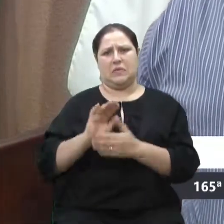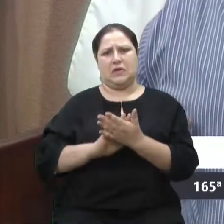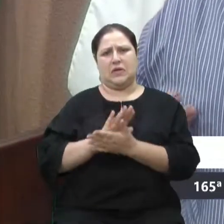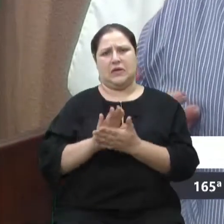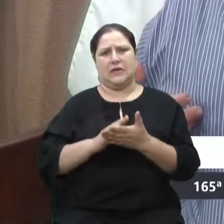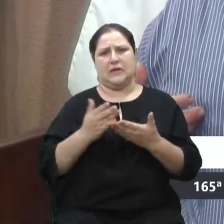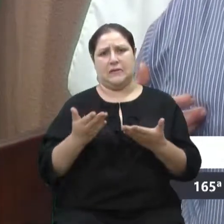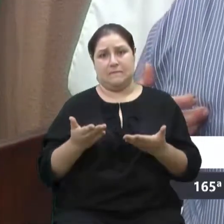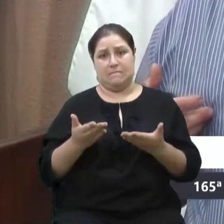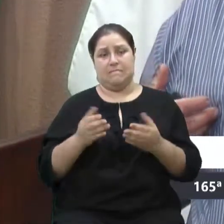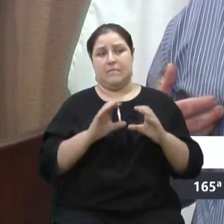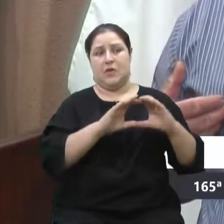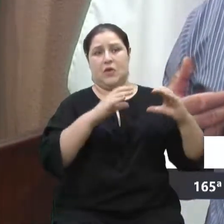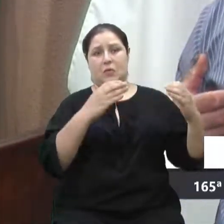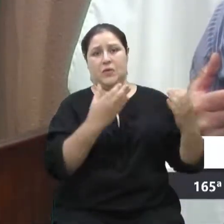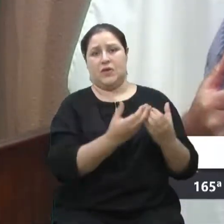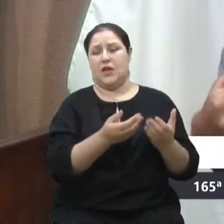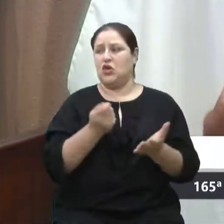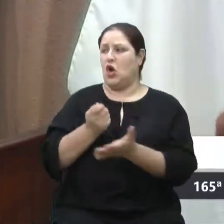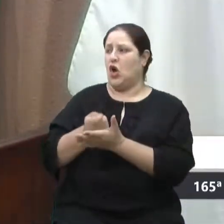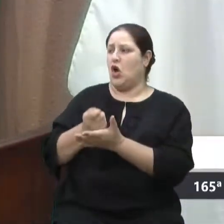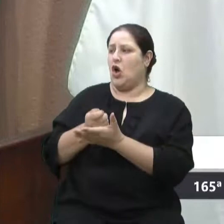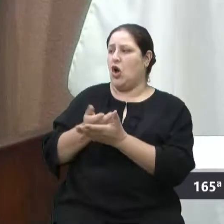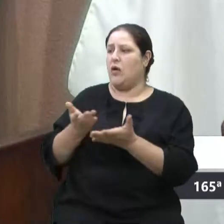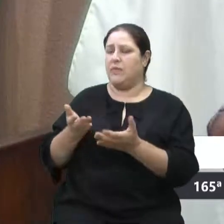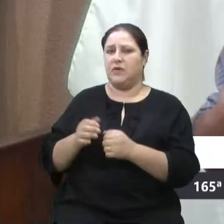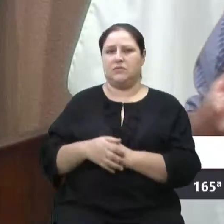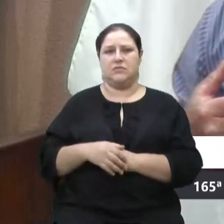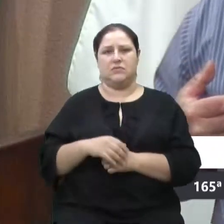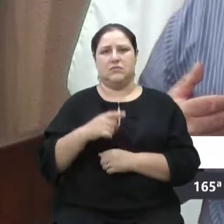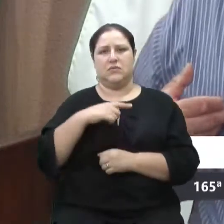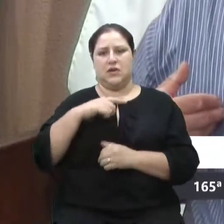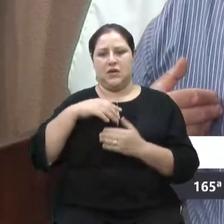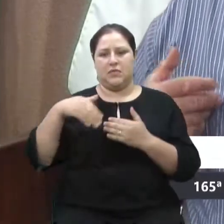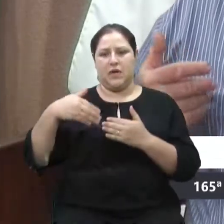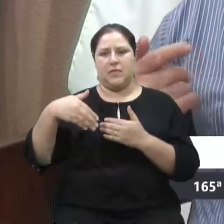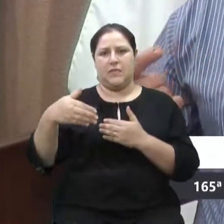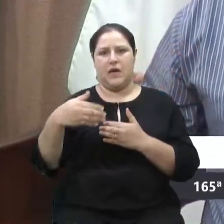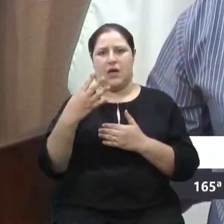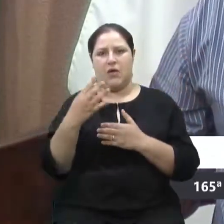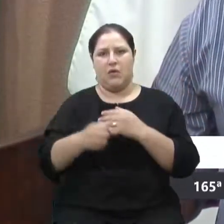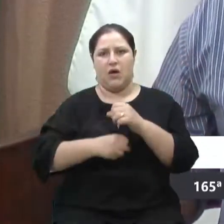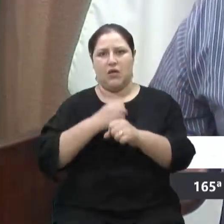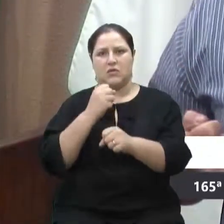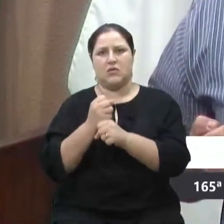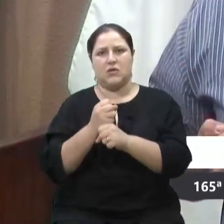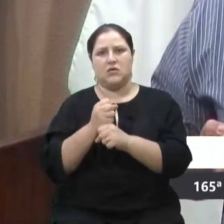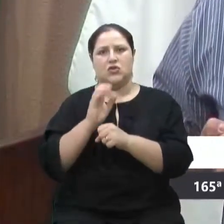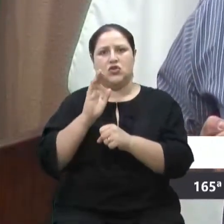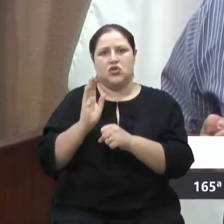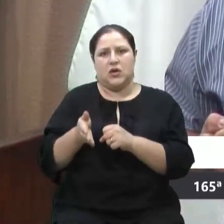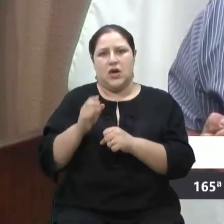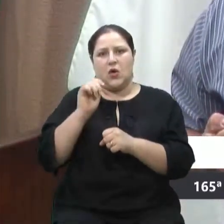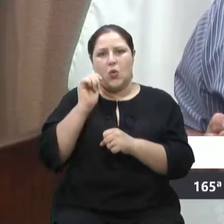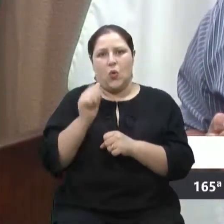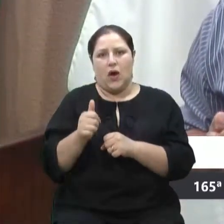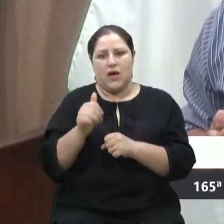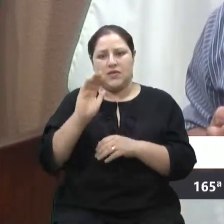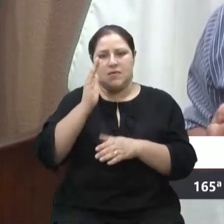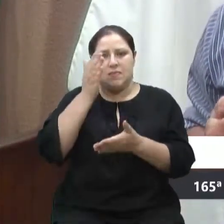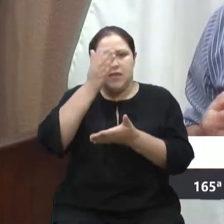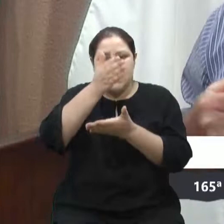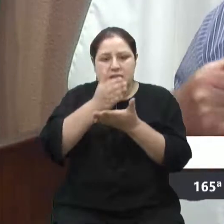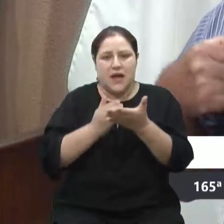Aí a comunidade cobra, tá, mas e vai passar quatro anos? Ó, nós estamos na metade quase do segundo ano.